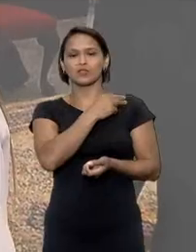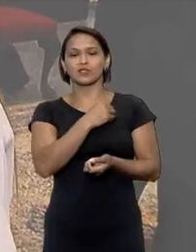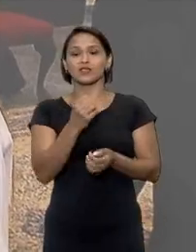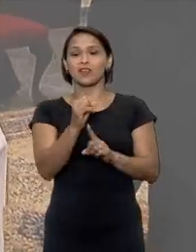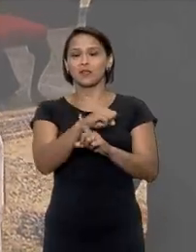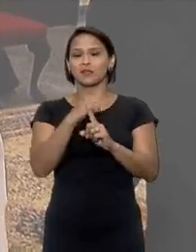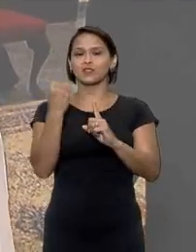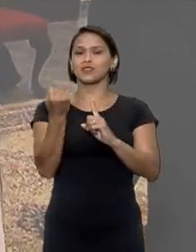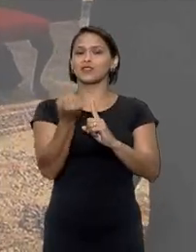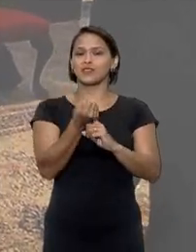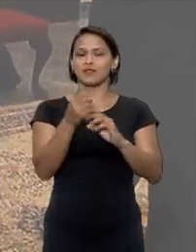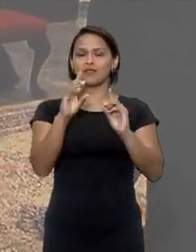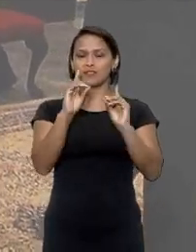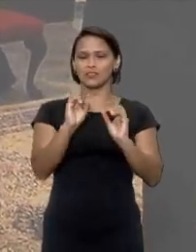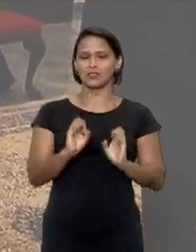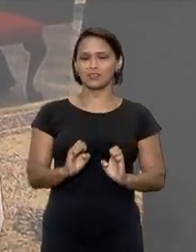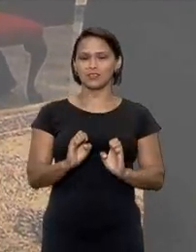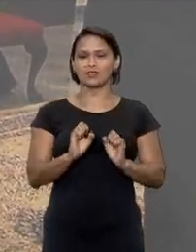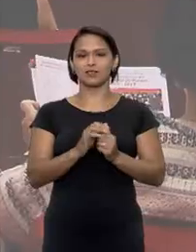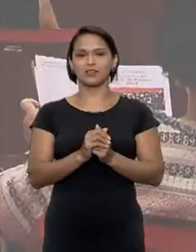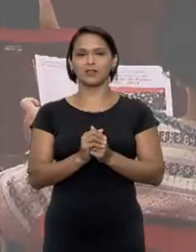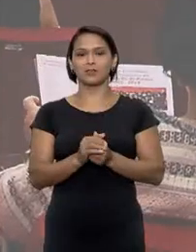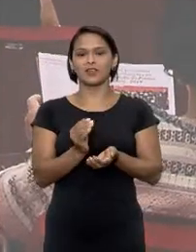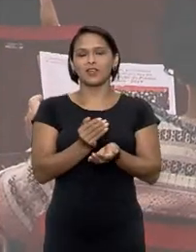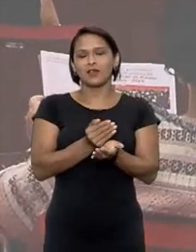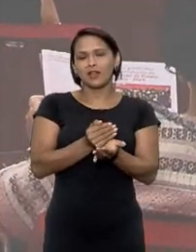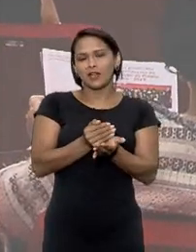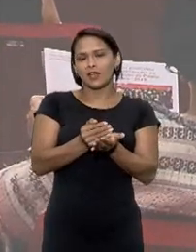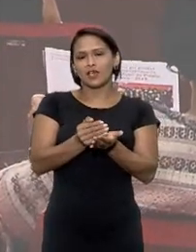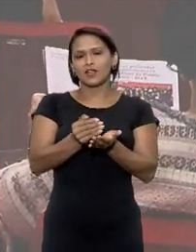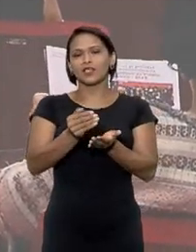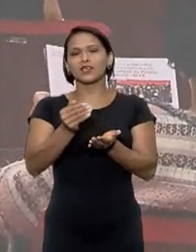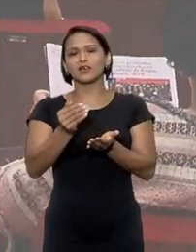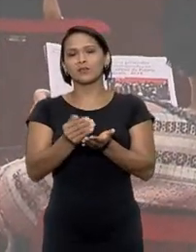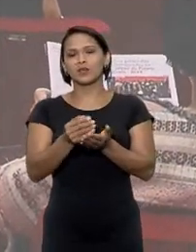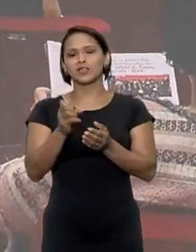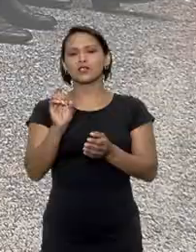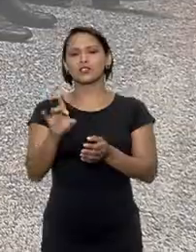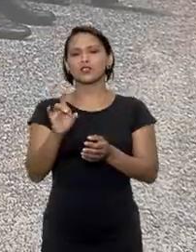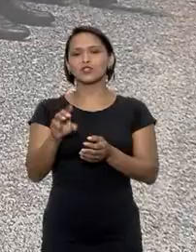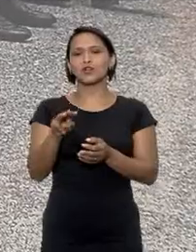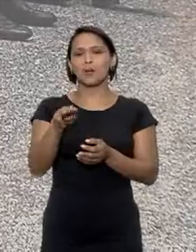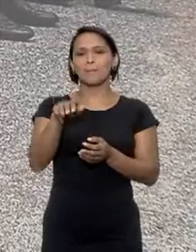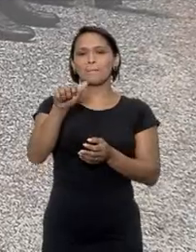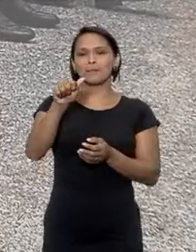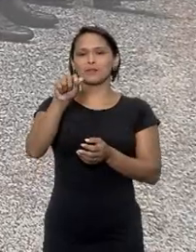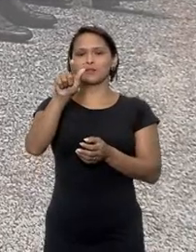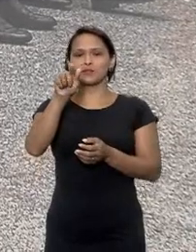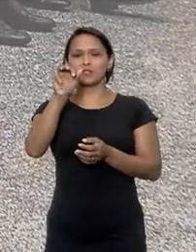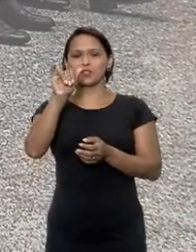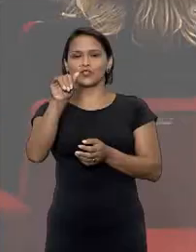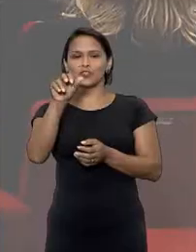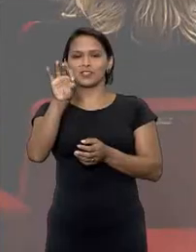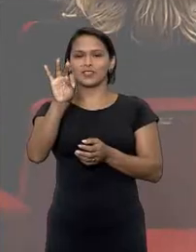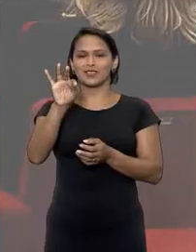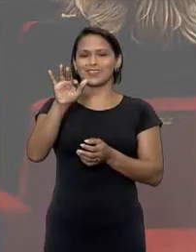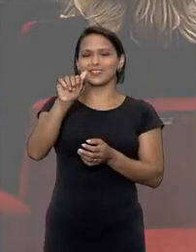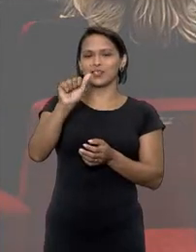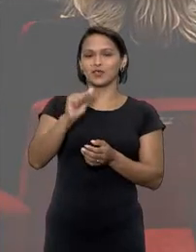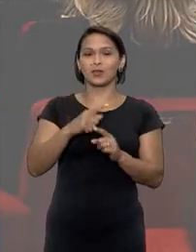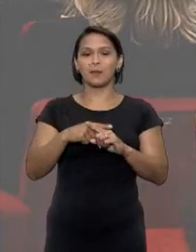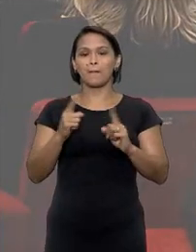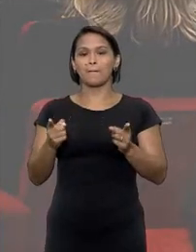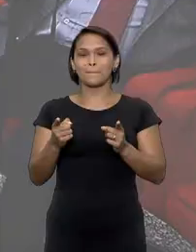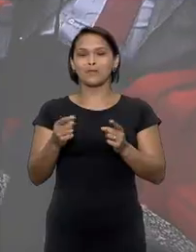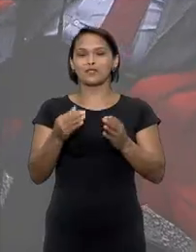em prol da sociedade em prol da cidadania inicialmente o prêmio Inovare era restrito à magistratura e aos tribunais mas